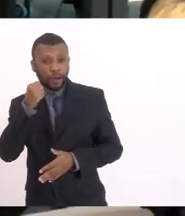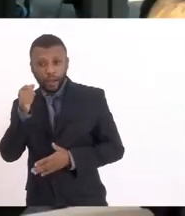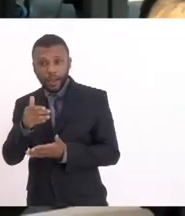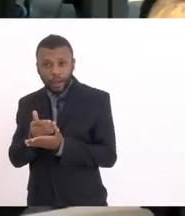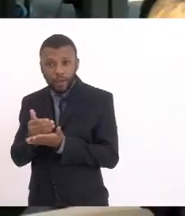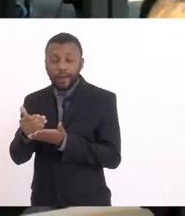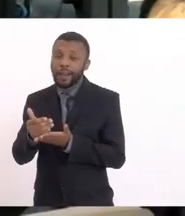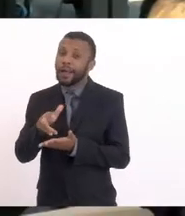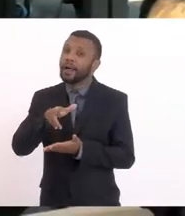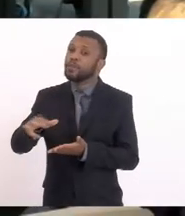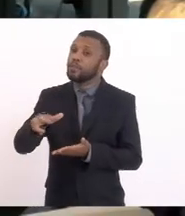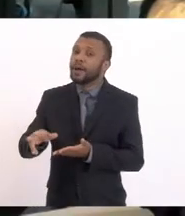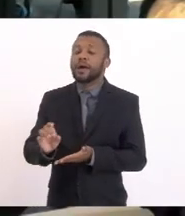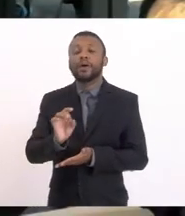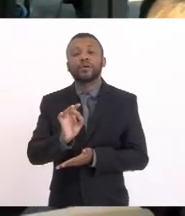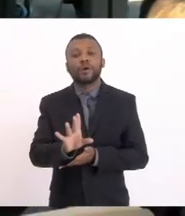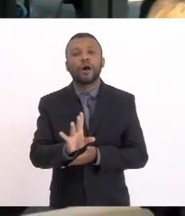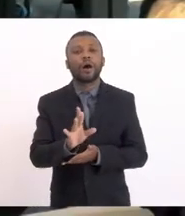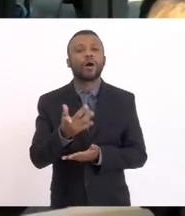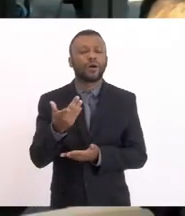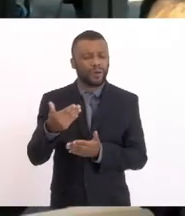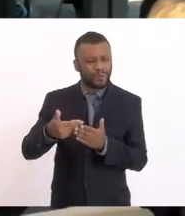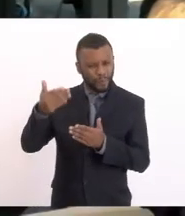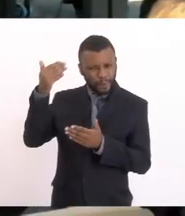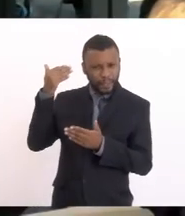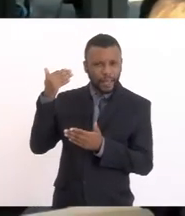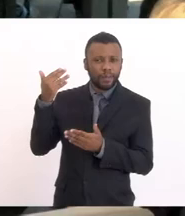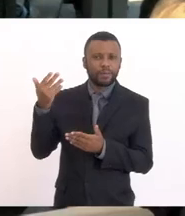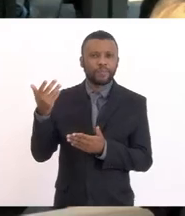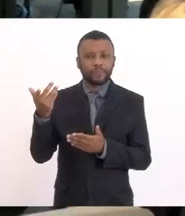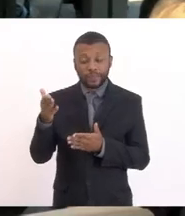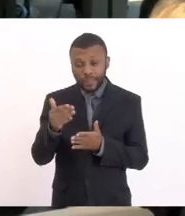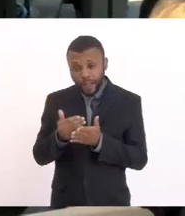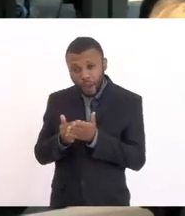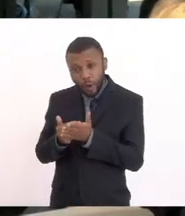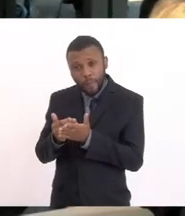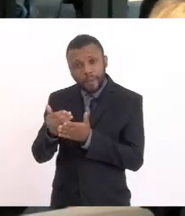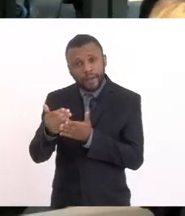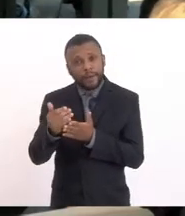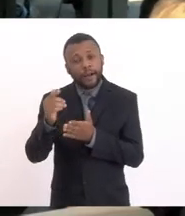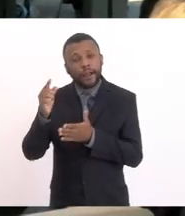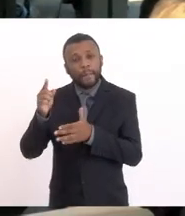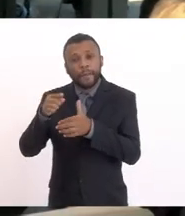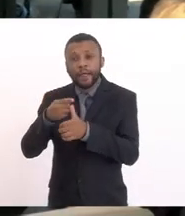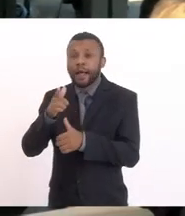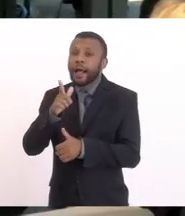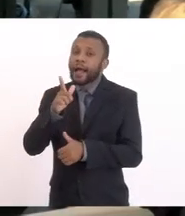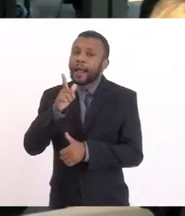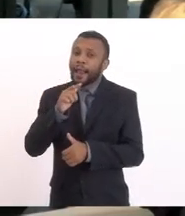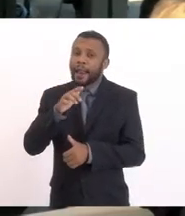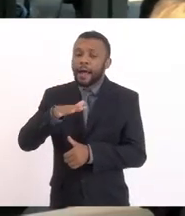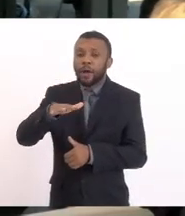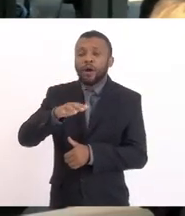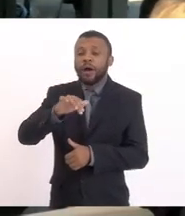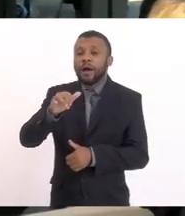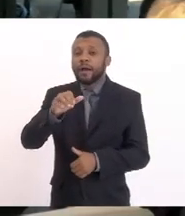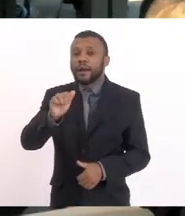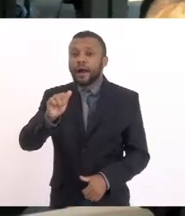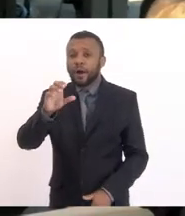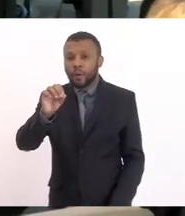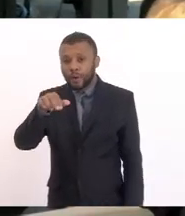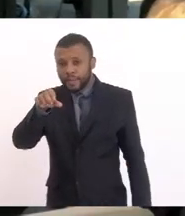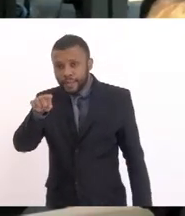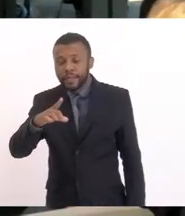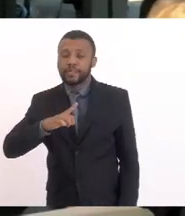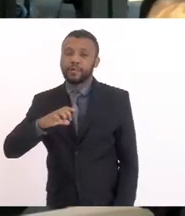não era só No passado Ela entrava Pela primeira lagoa de Jacone Ela tinha um canal Tinha Que foi